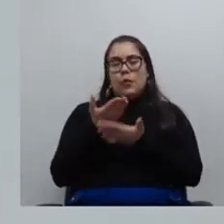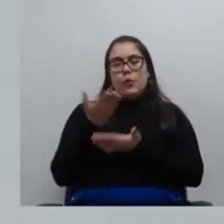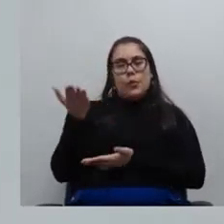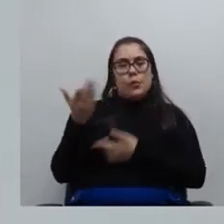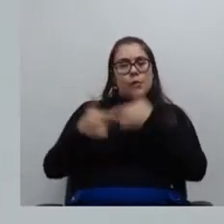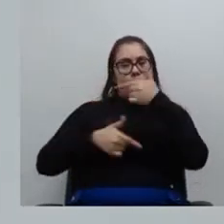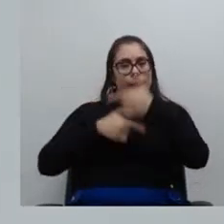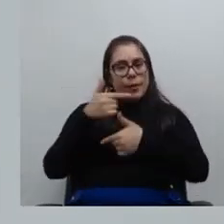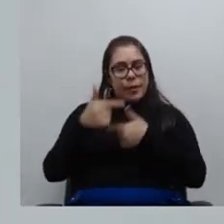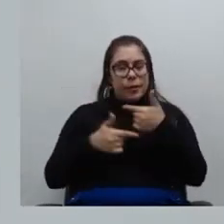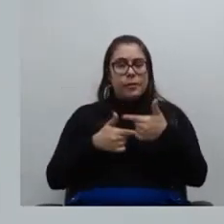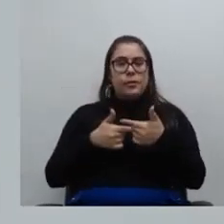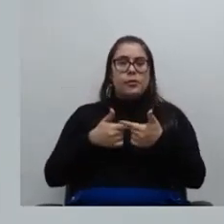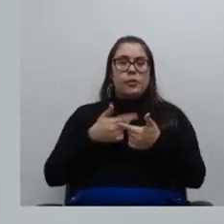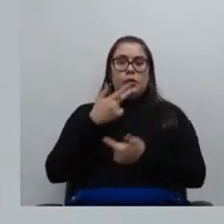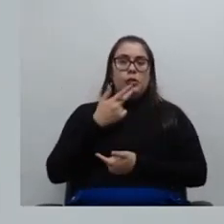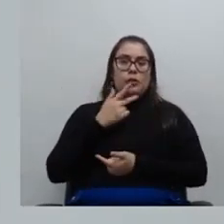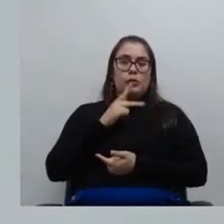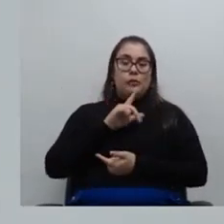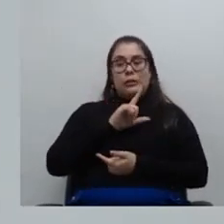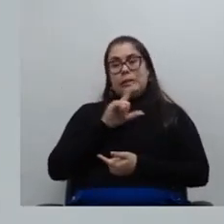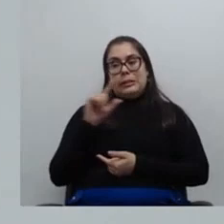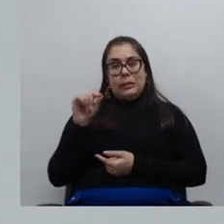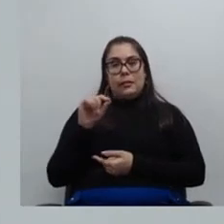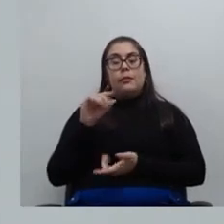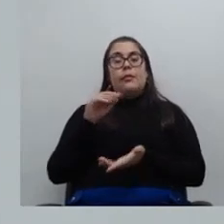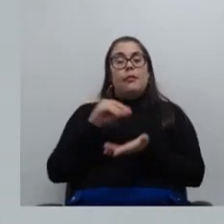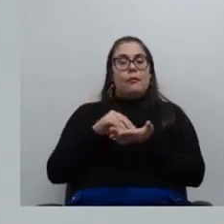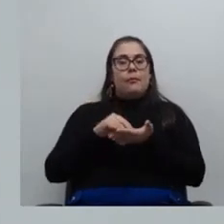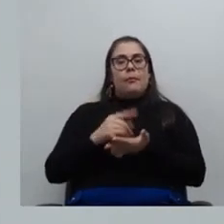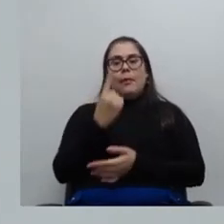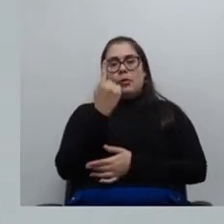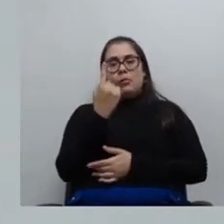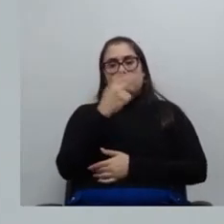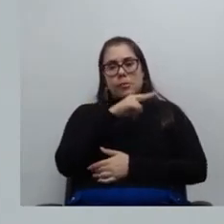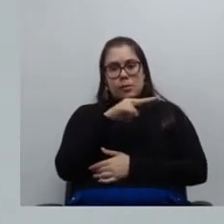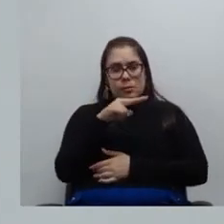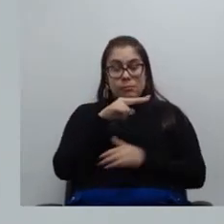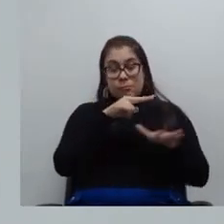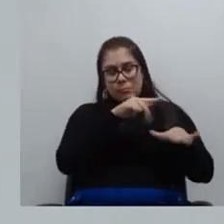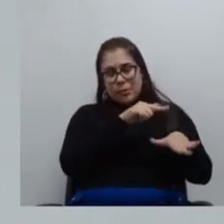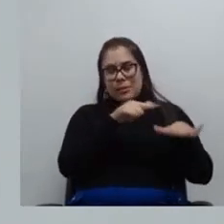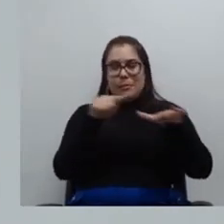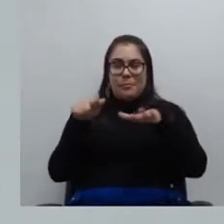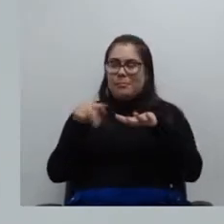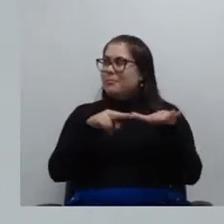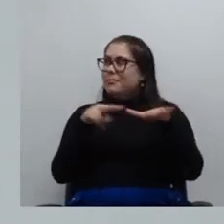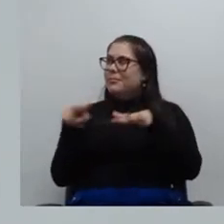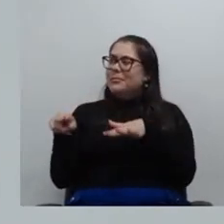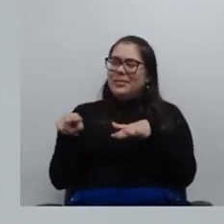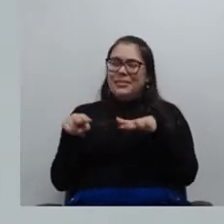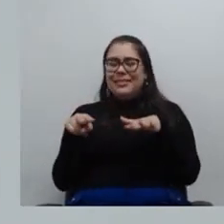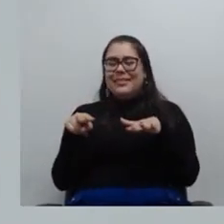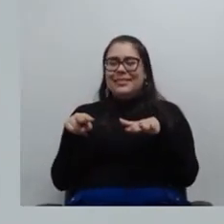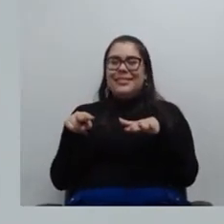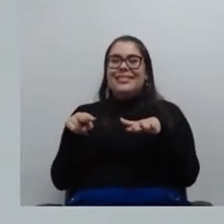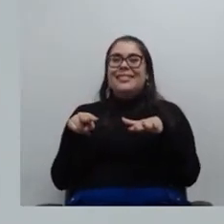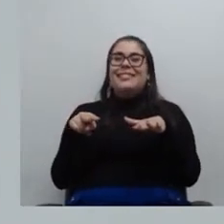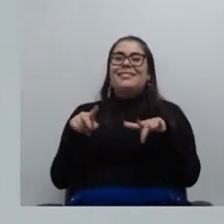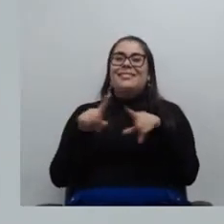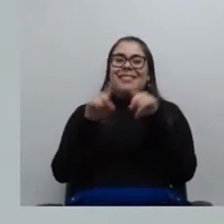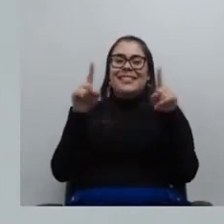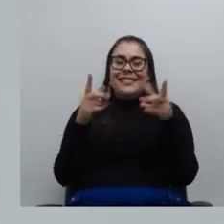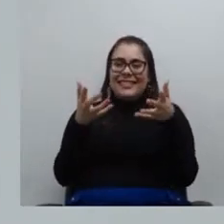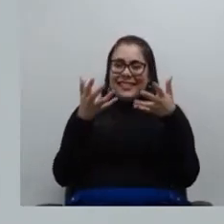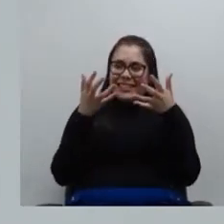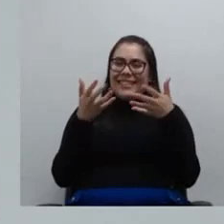ainda não vou me despedir tenho mais uma sessão ainda mais uma semana à frente da APADEP mas já queria deixar